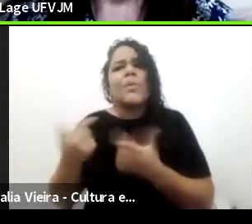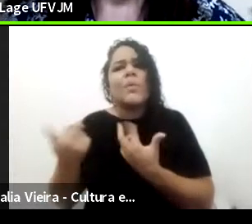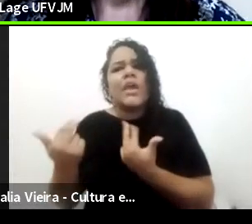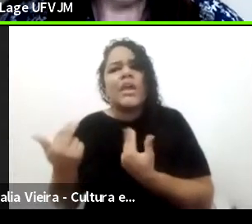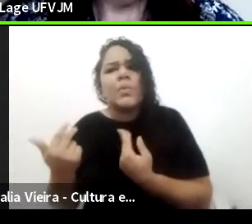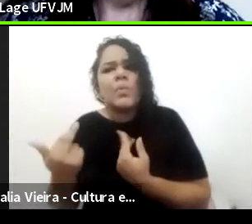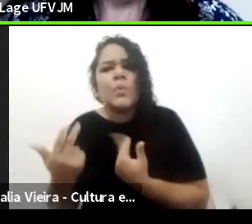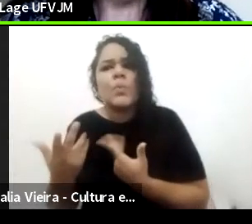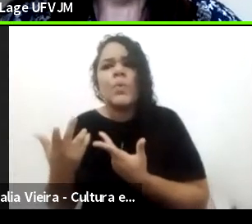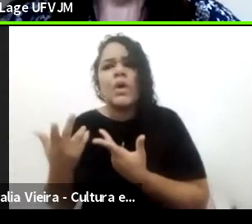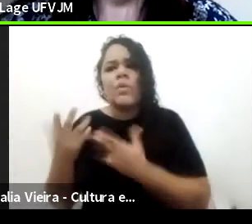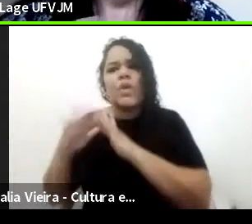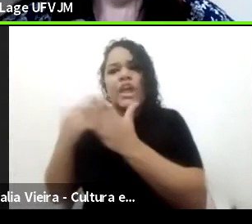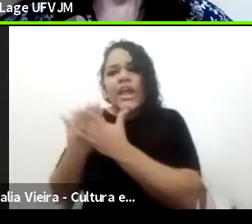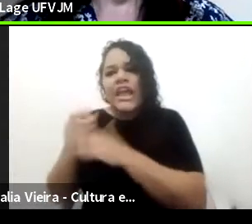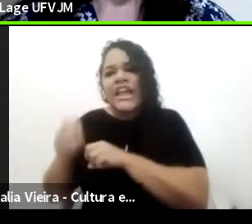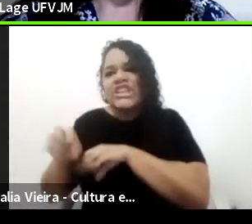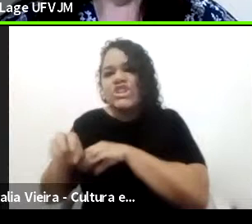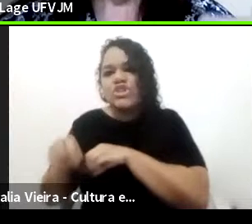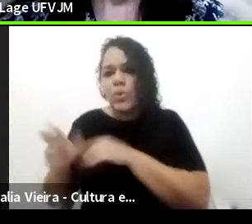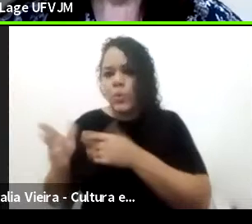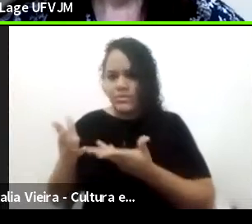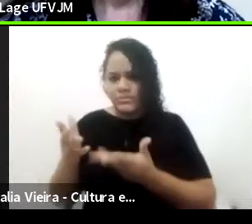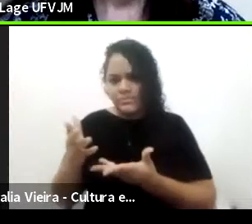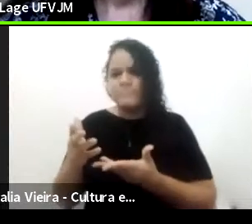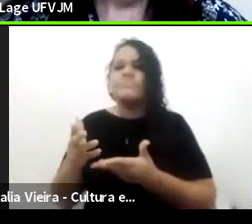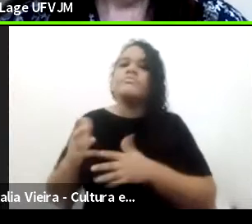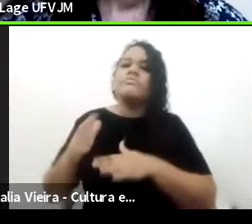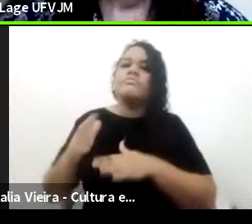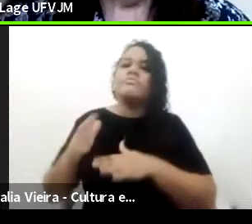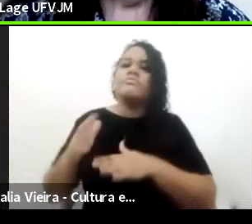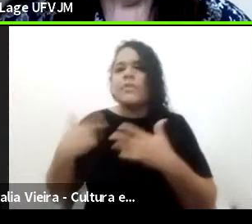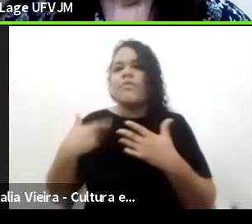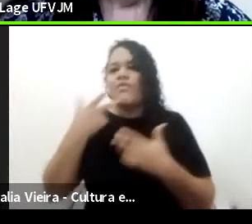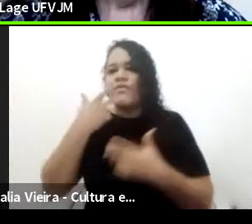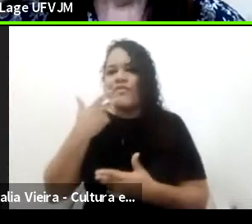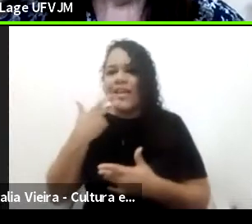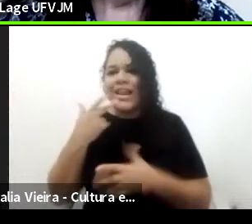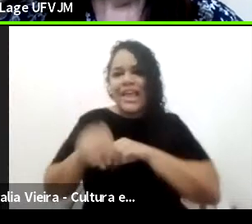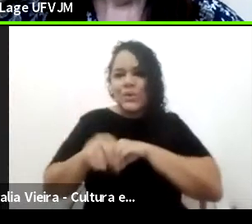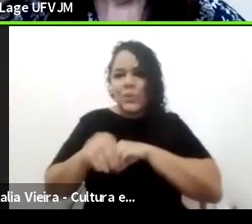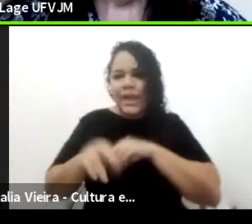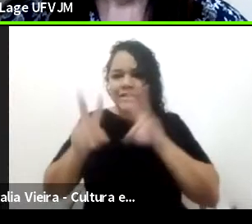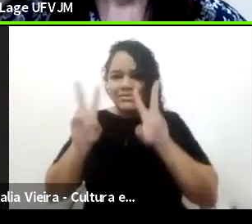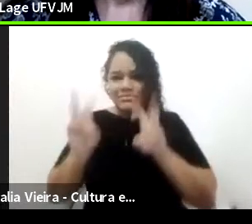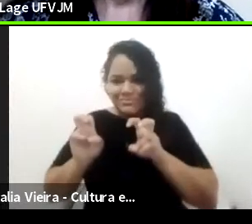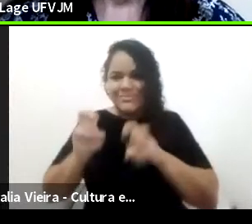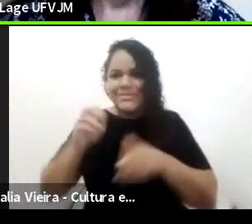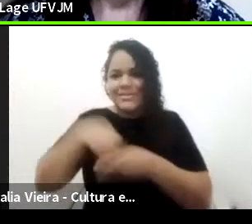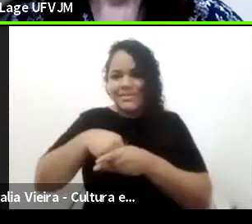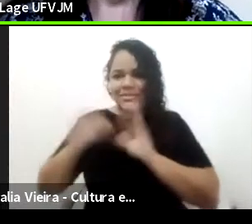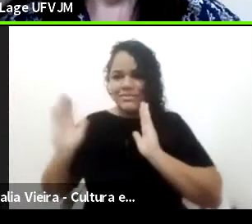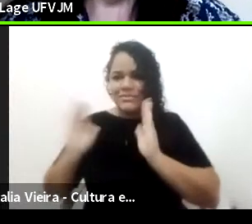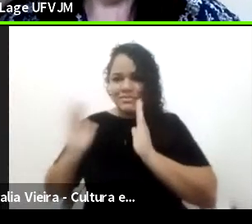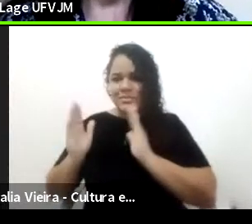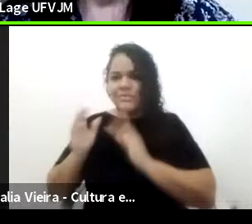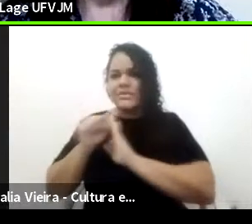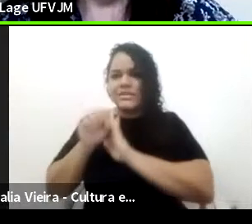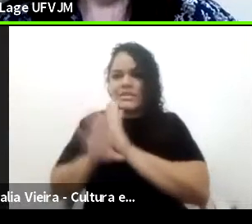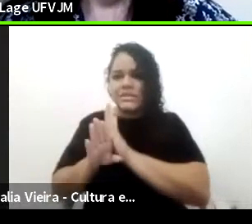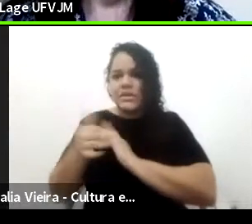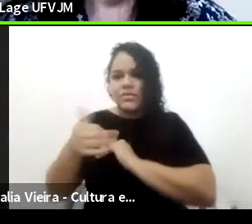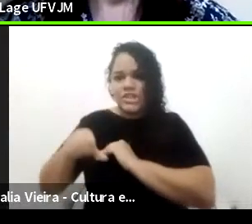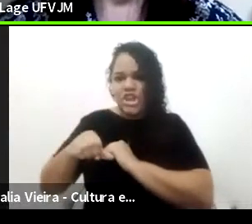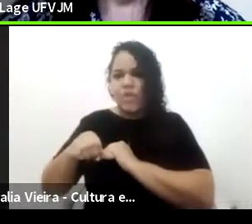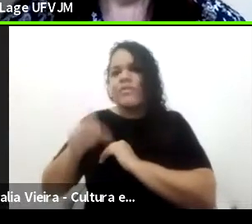né? Então, falar de educação no século XIX é muitas vezes pensar como que a educação circula nos ambientes